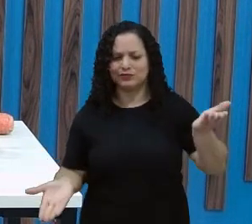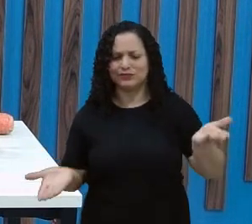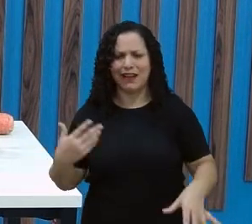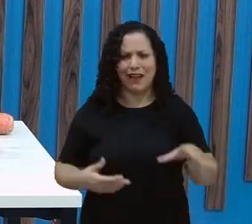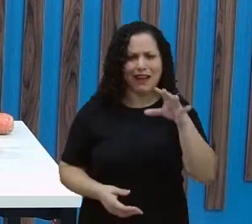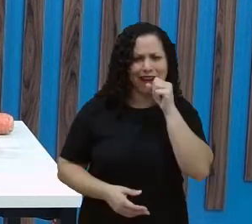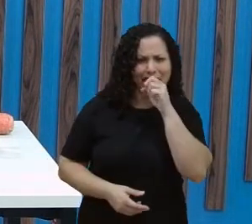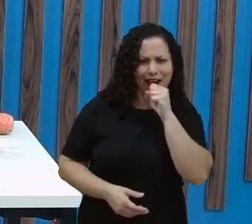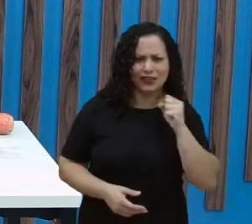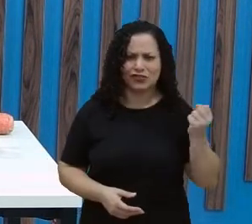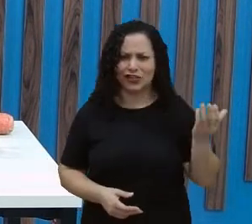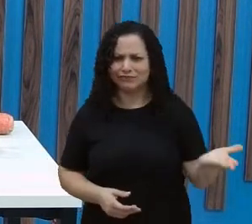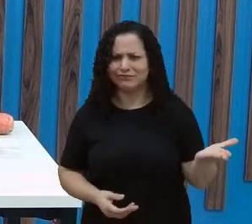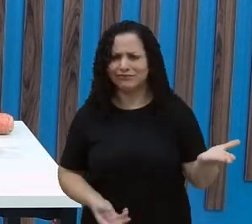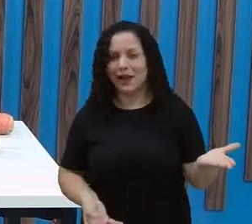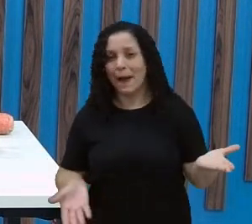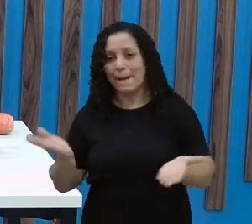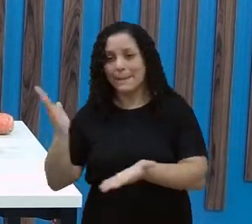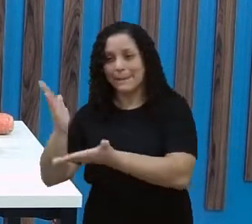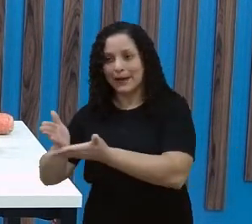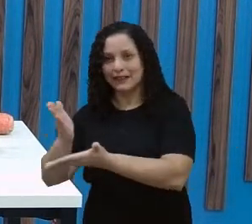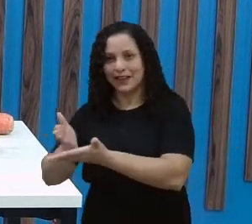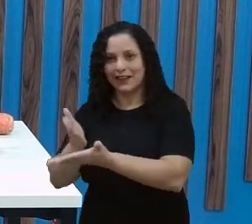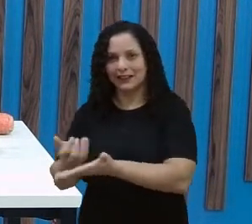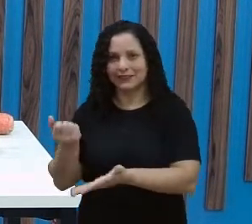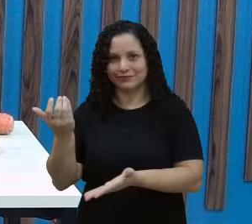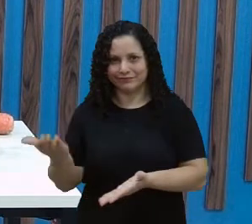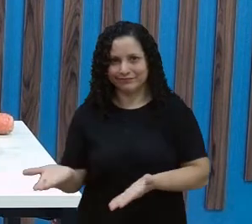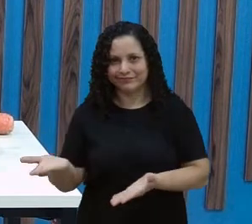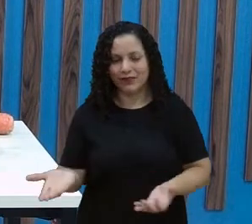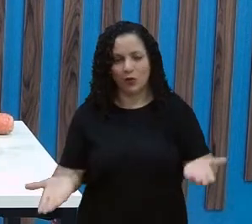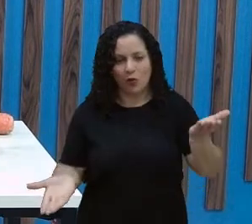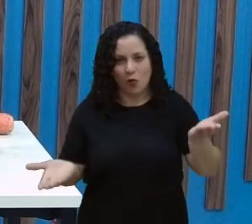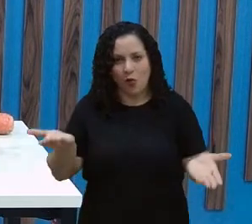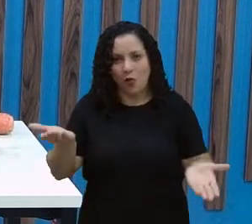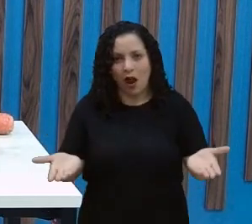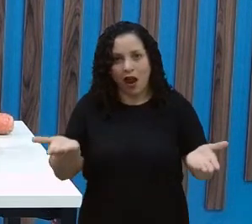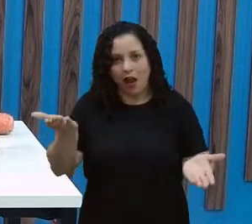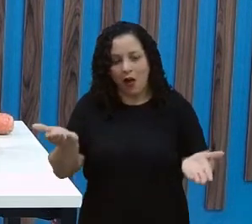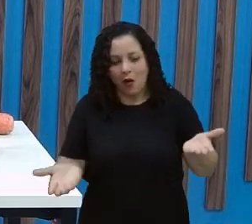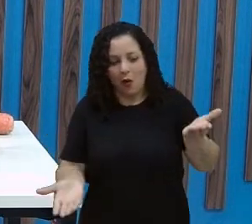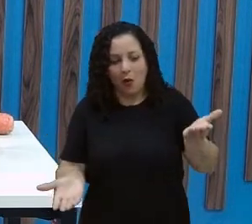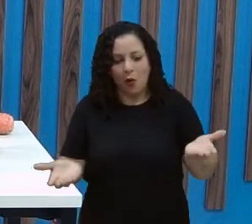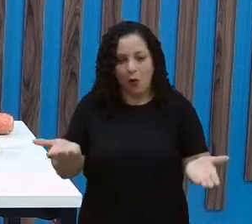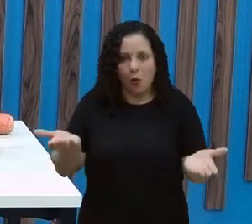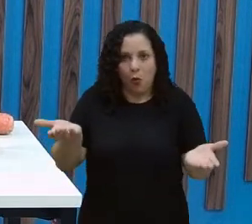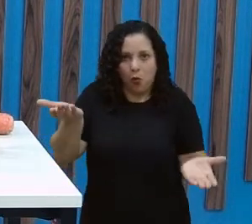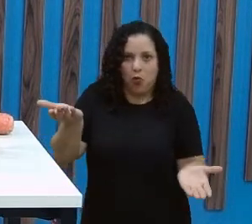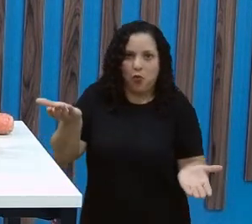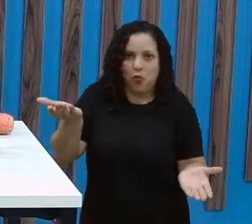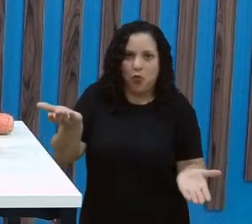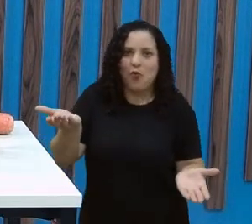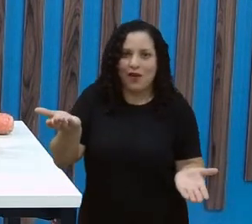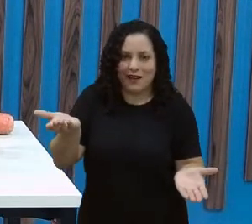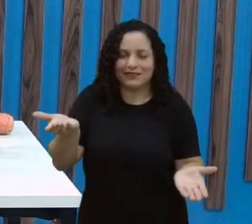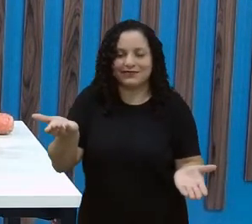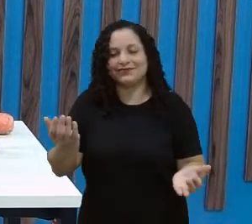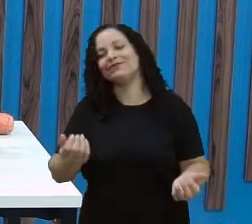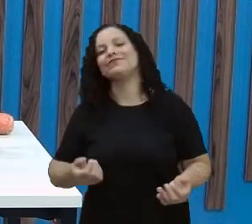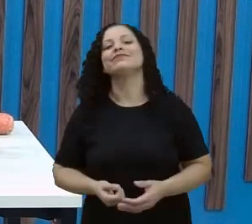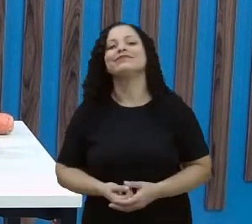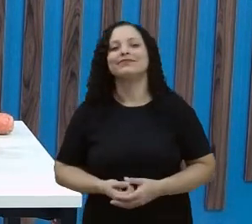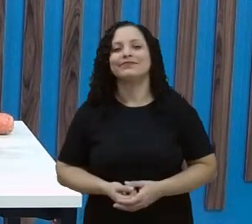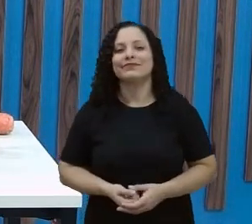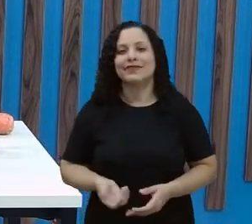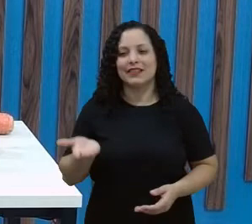Lembrando que se você pegar uma batata de tamanho menor ou maior, ela vai pesar mais, talvez, que a